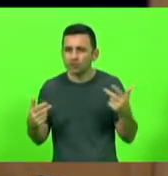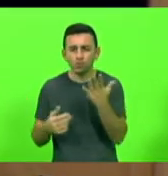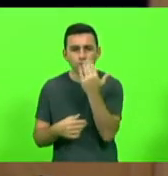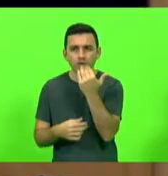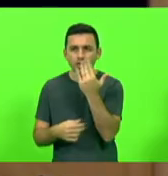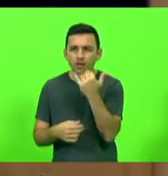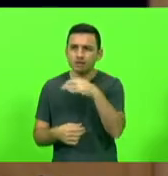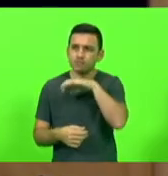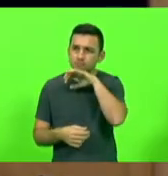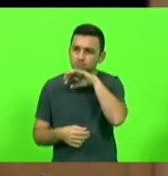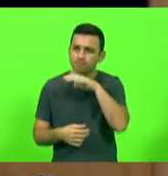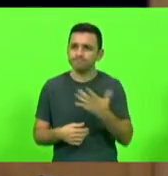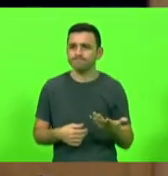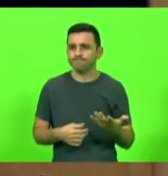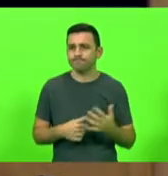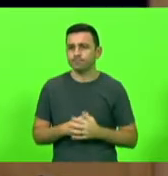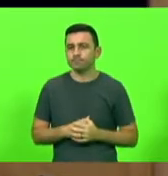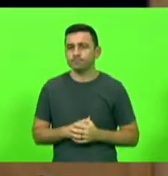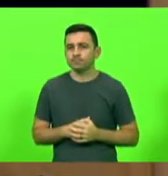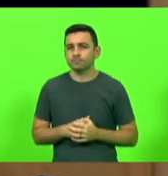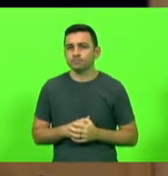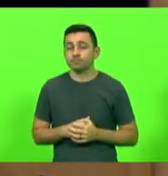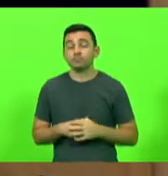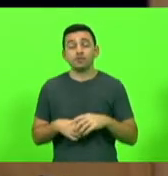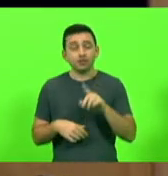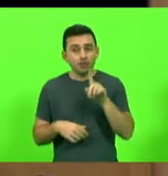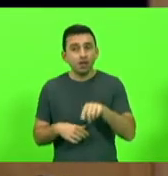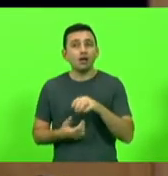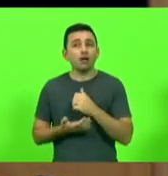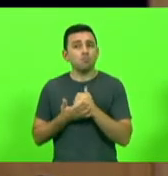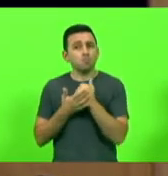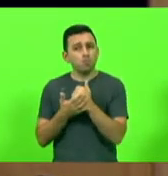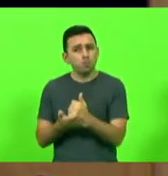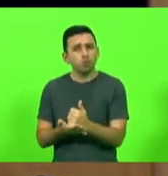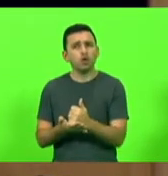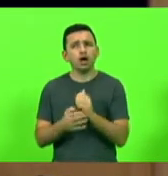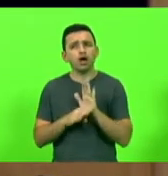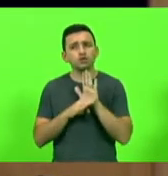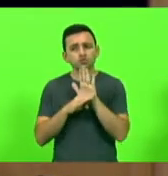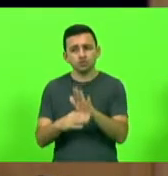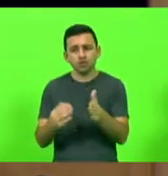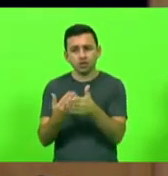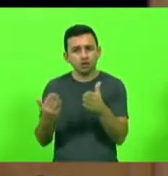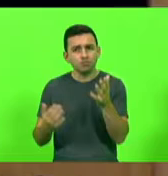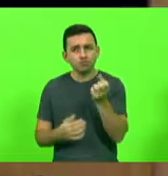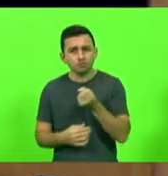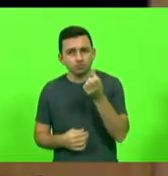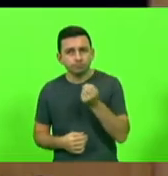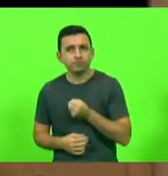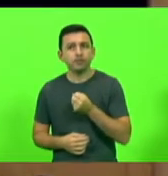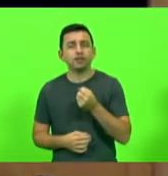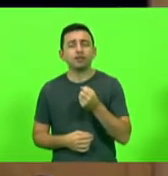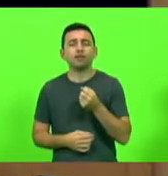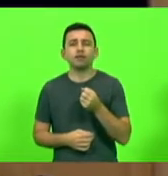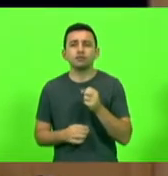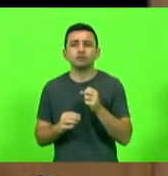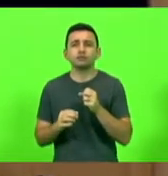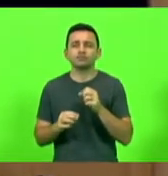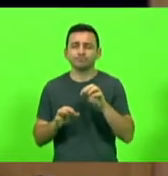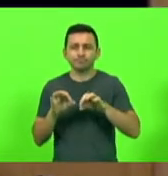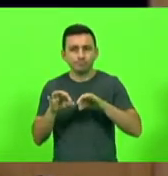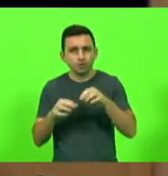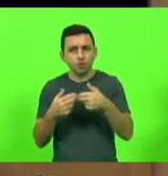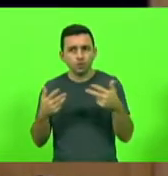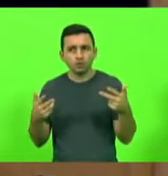É um apoio importante que auxilia, especialmente produtores de leite e de grão, e conforme os